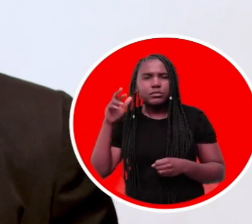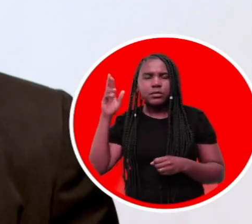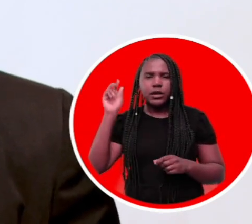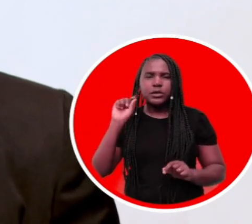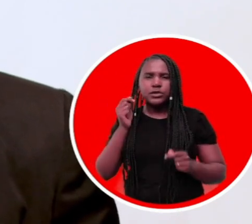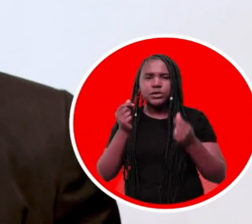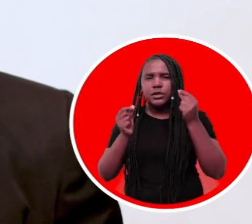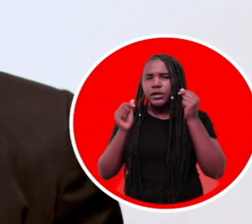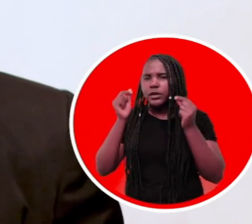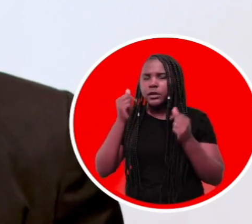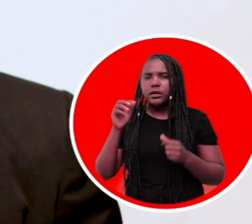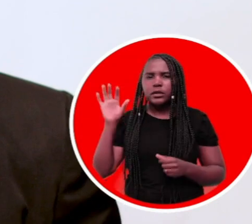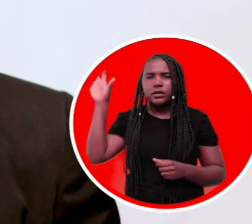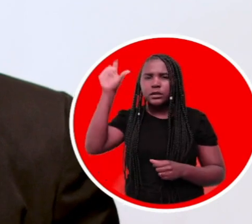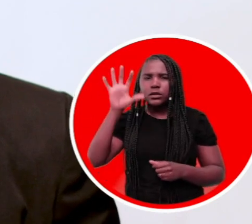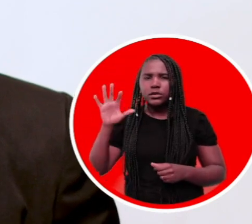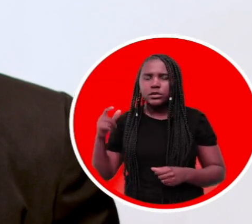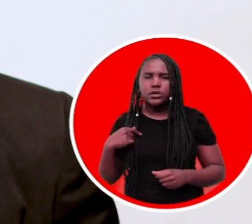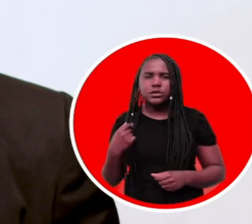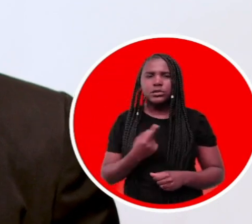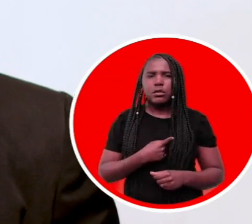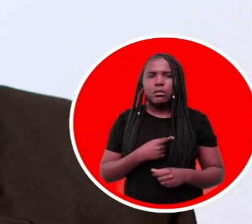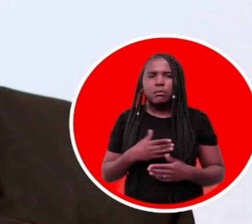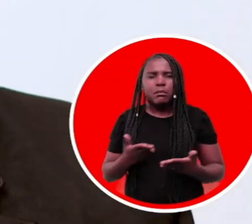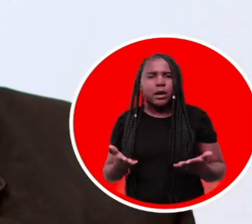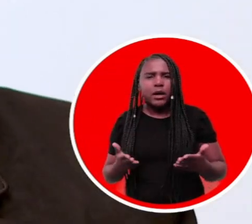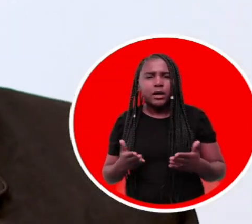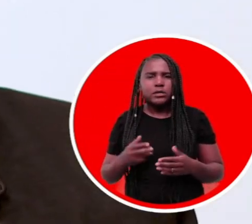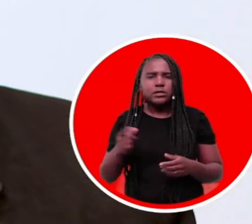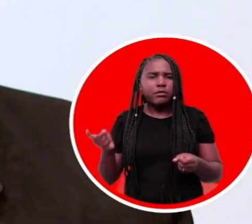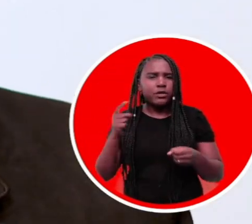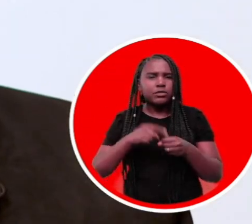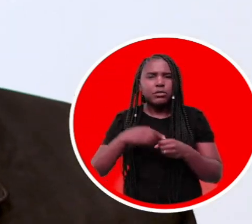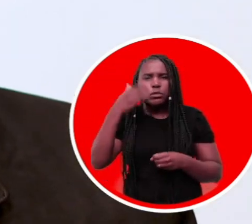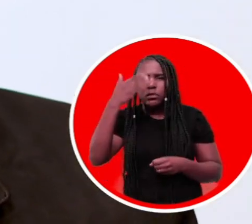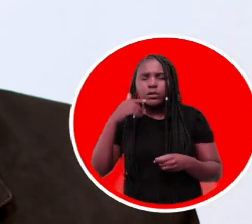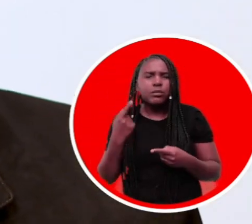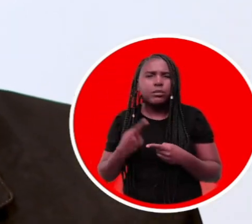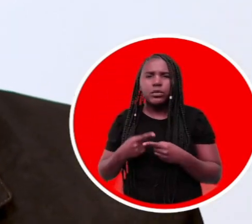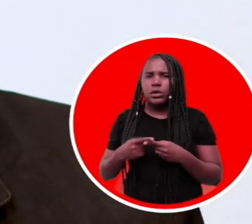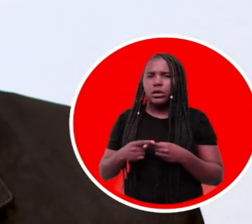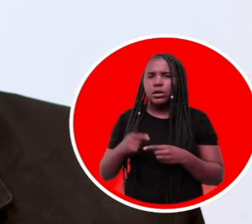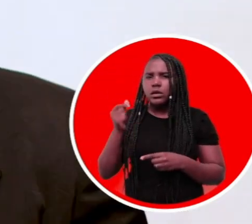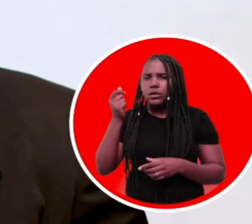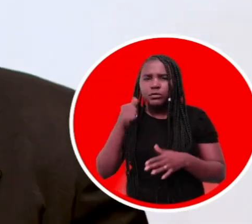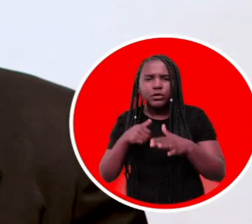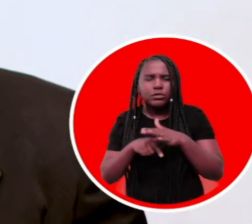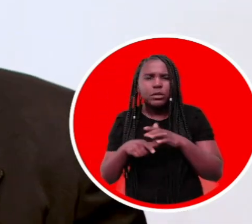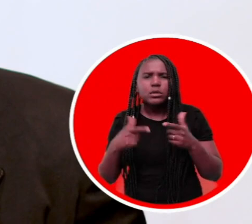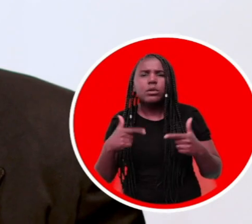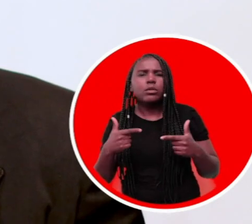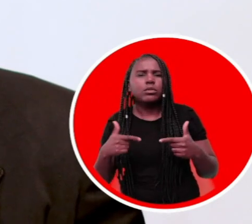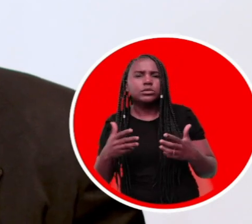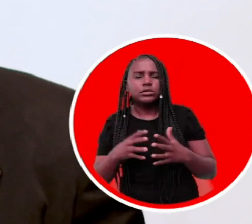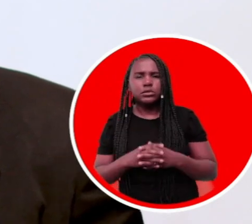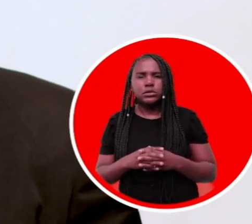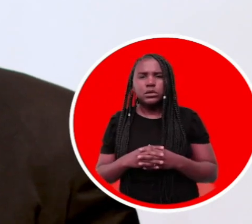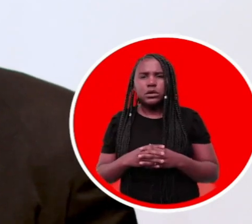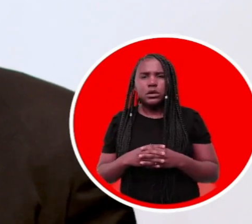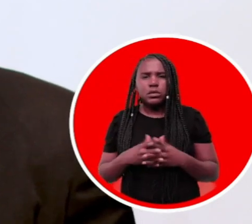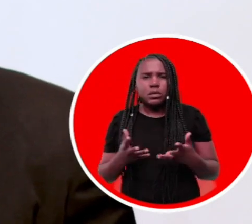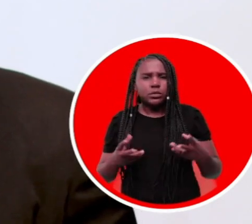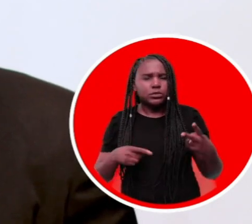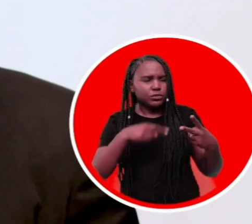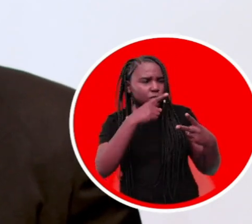fluminense. Mas por que não vemos isso à nossa volta? Onde foi parar todo esse investimento? Quando os dois lados